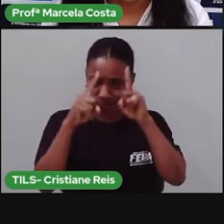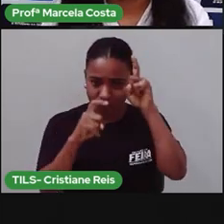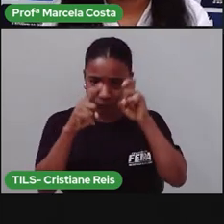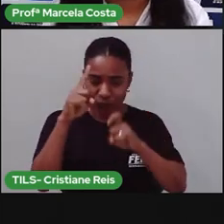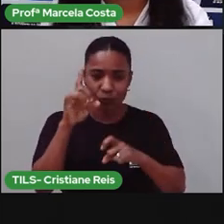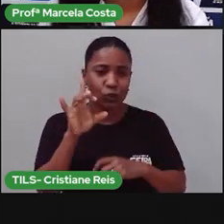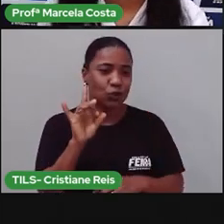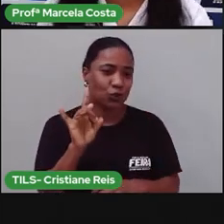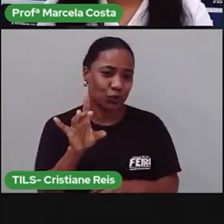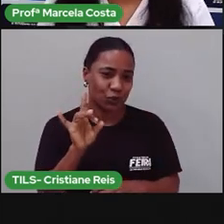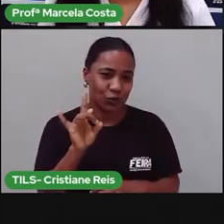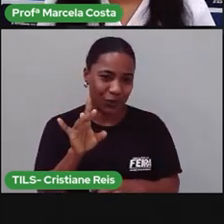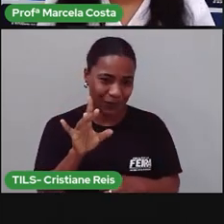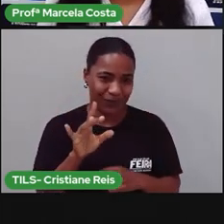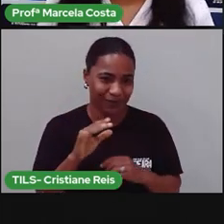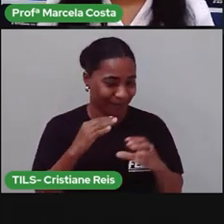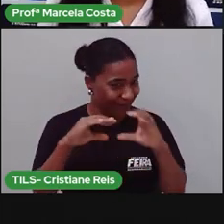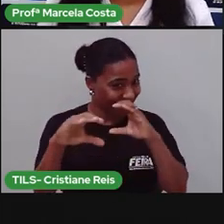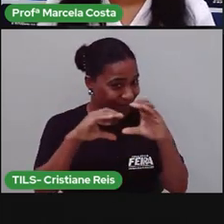também.